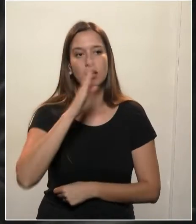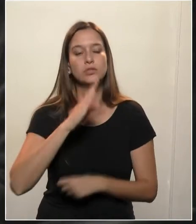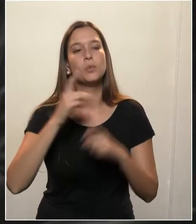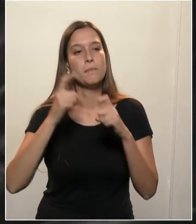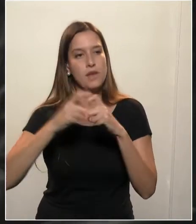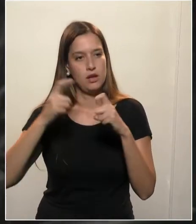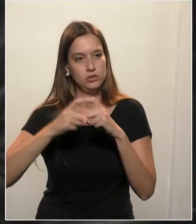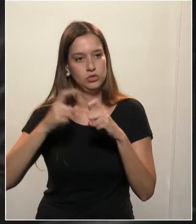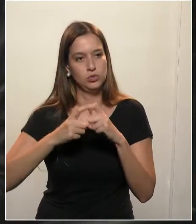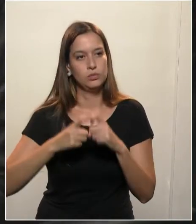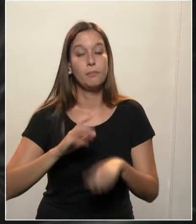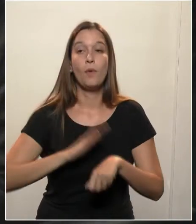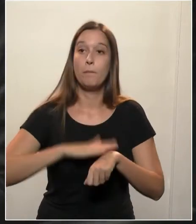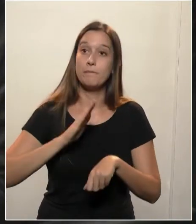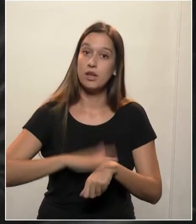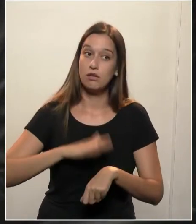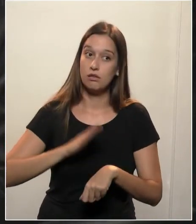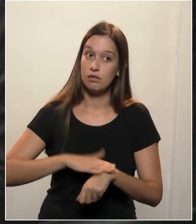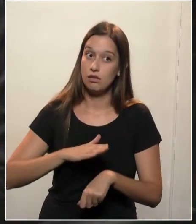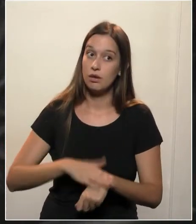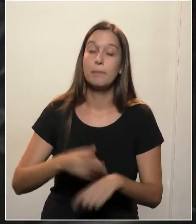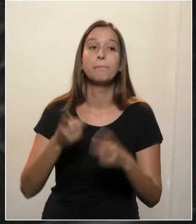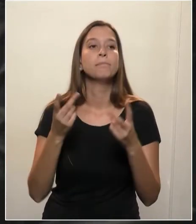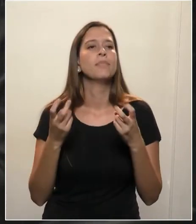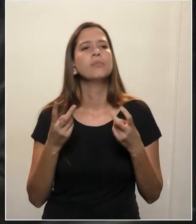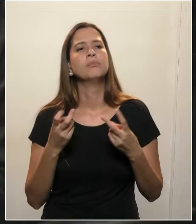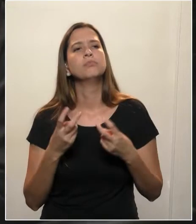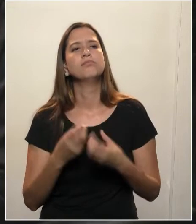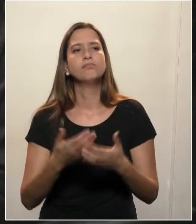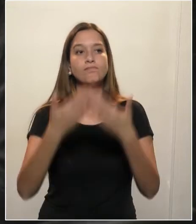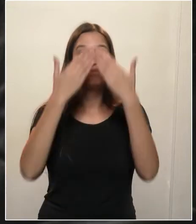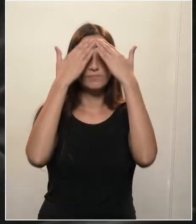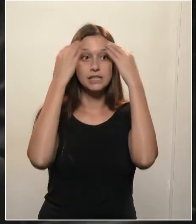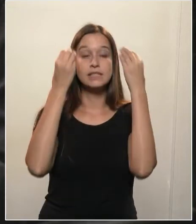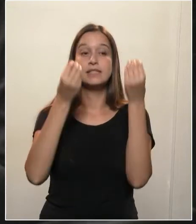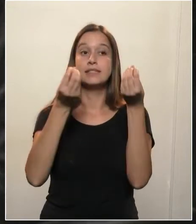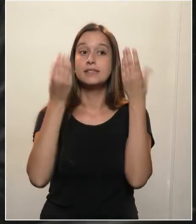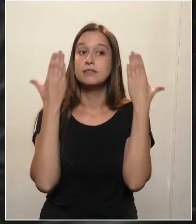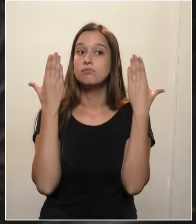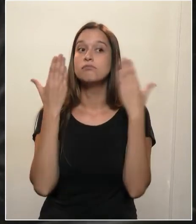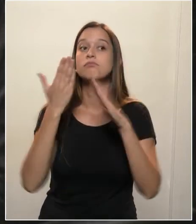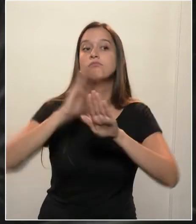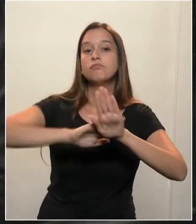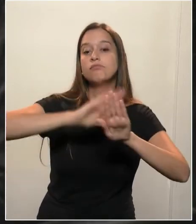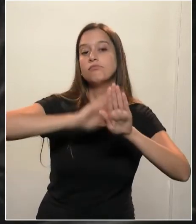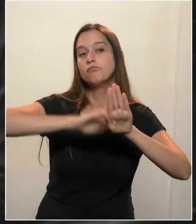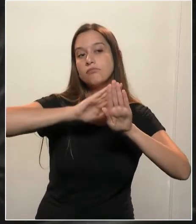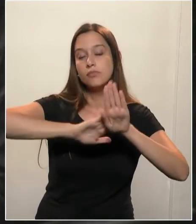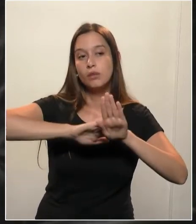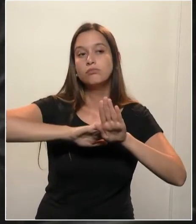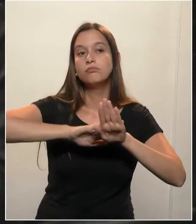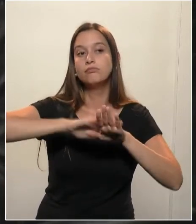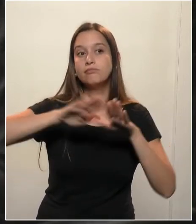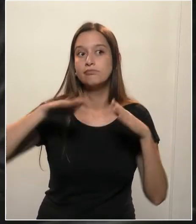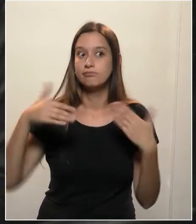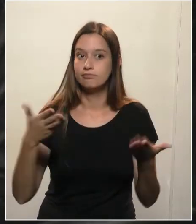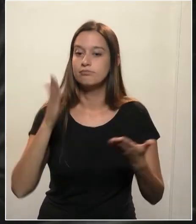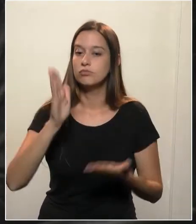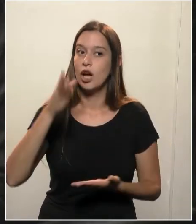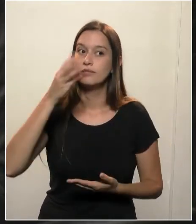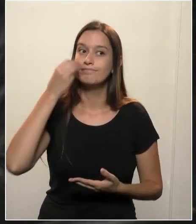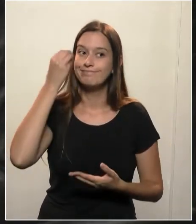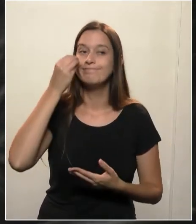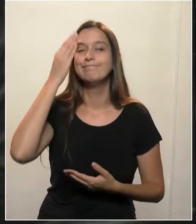vejo que essa questão extrapola a questão ideológica, e a sua experiência de vida, que passou por tantas situações, e a sua energia,